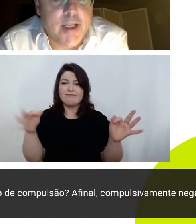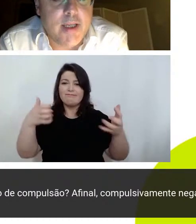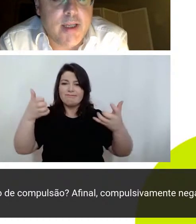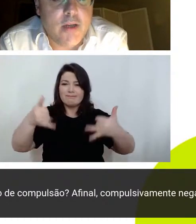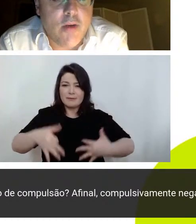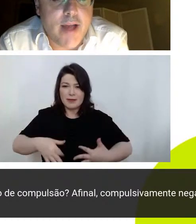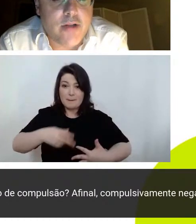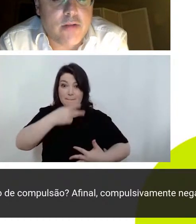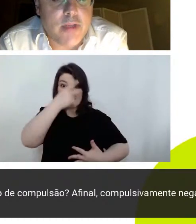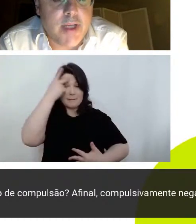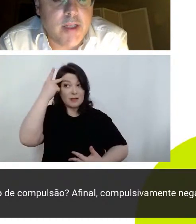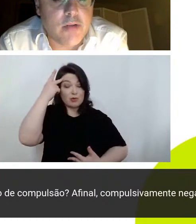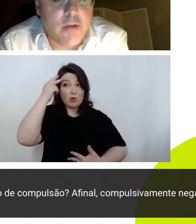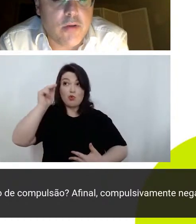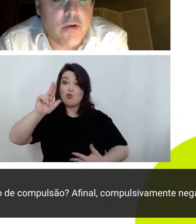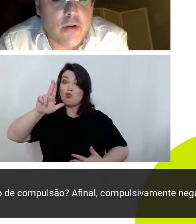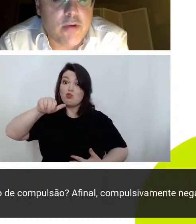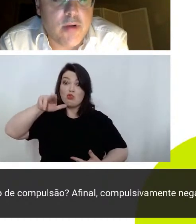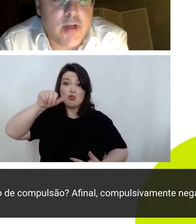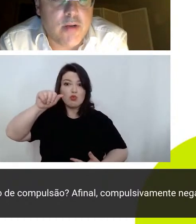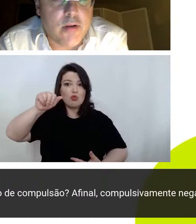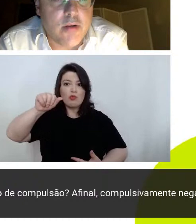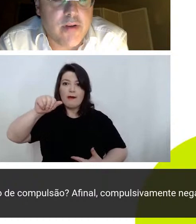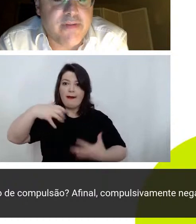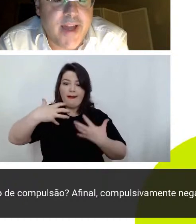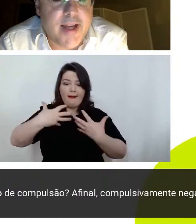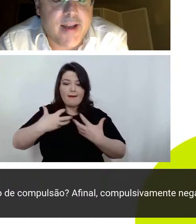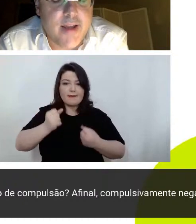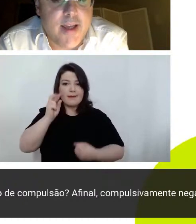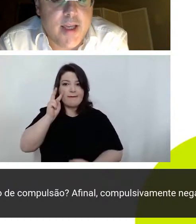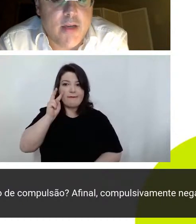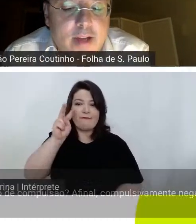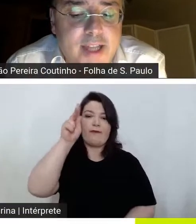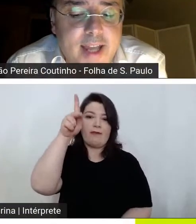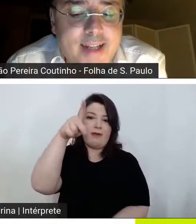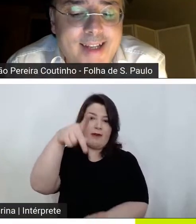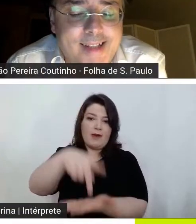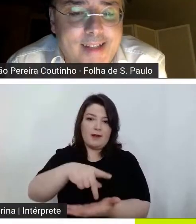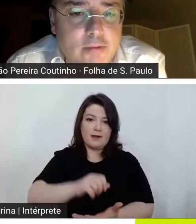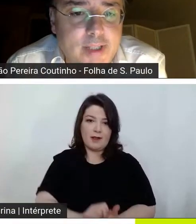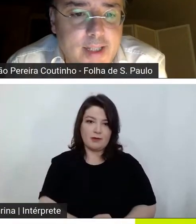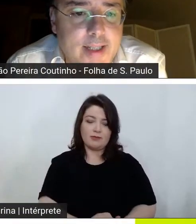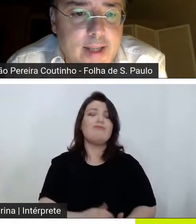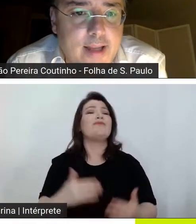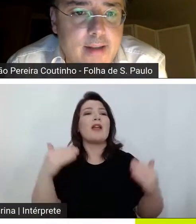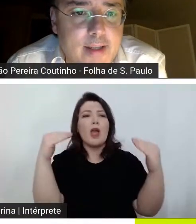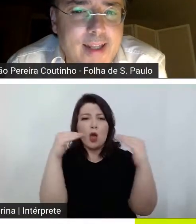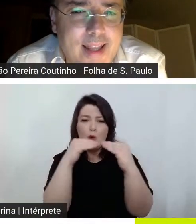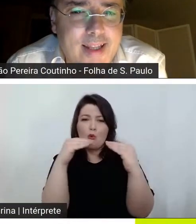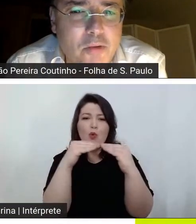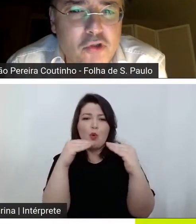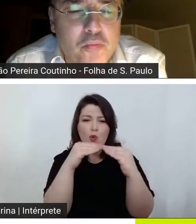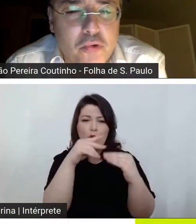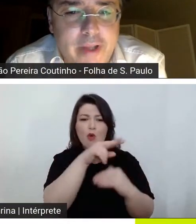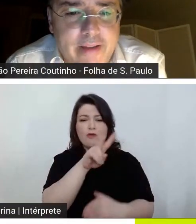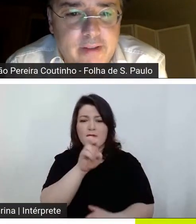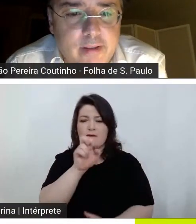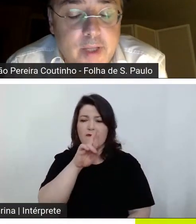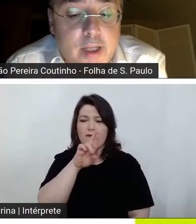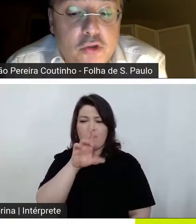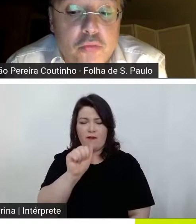e eu acho e aí eu concordo com a Vera eu acho que é negação da realidade a realidade é tão